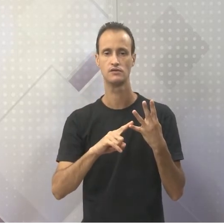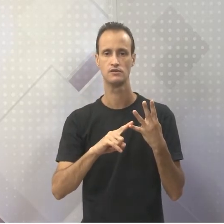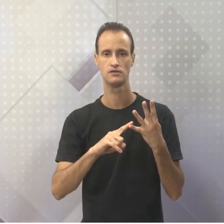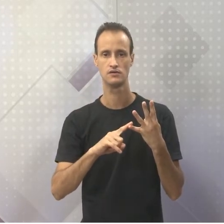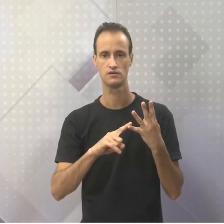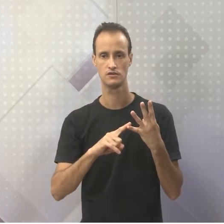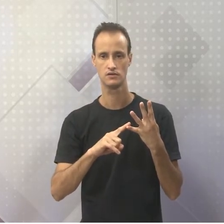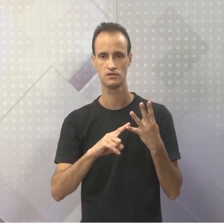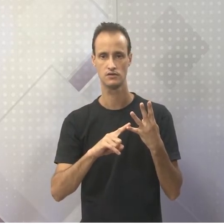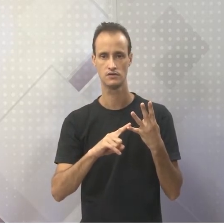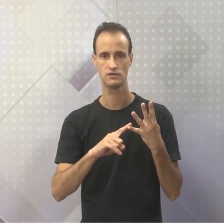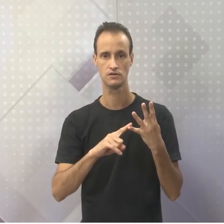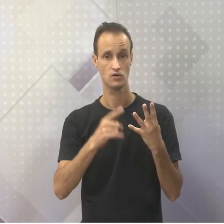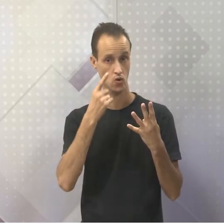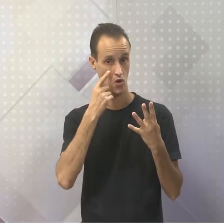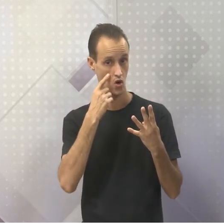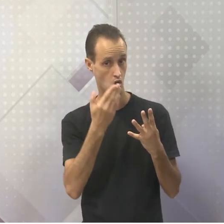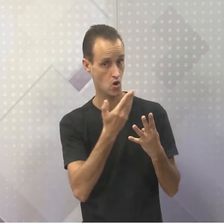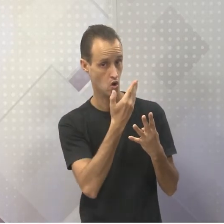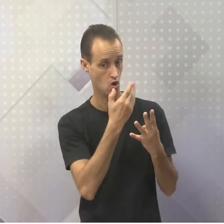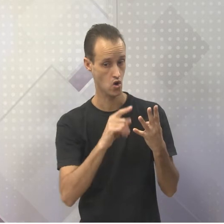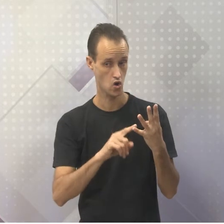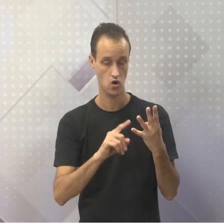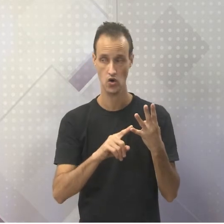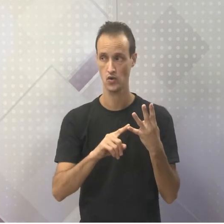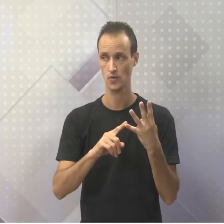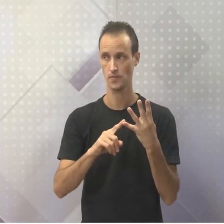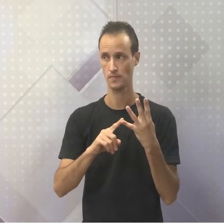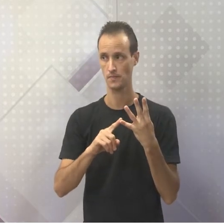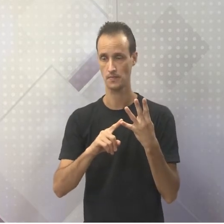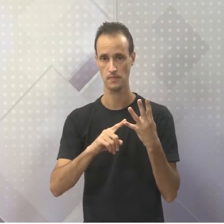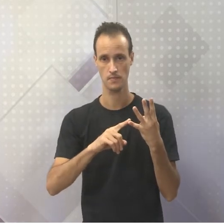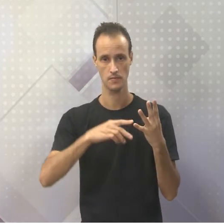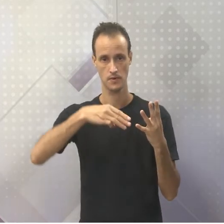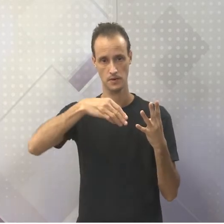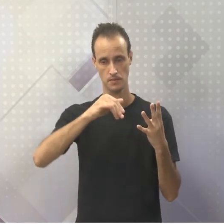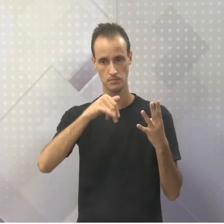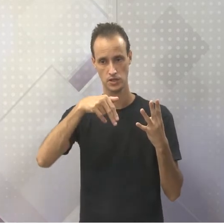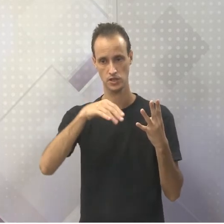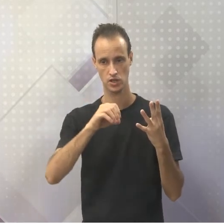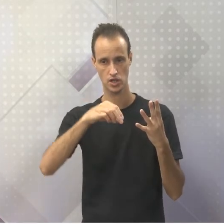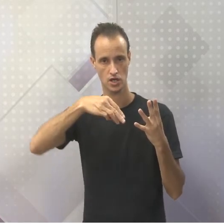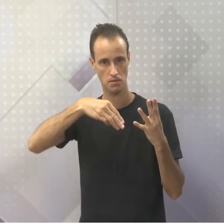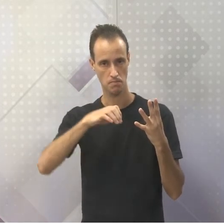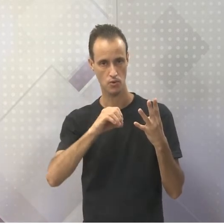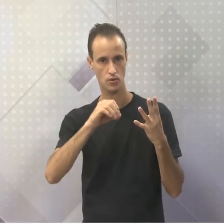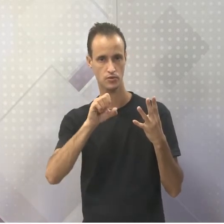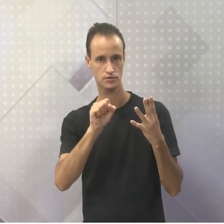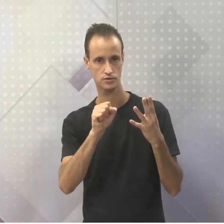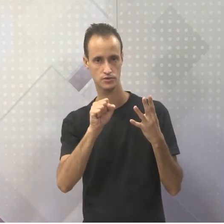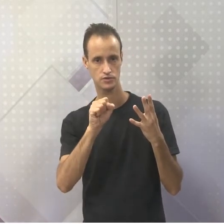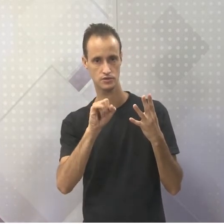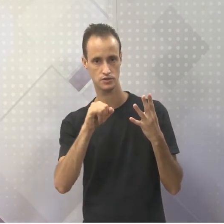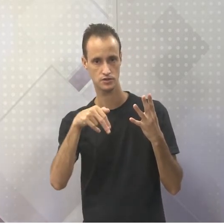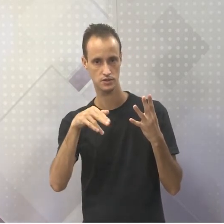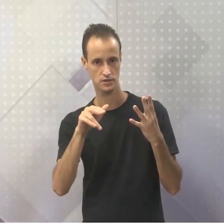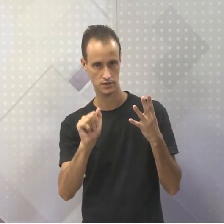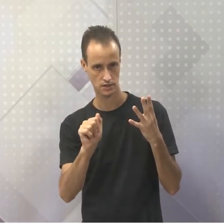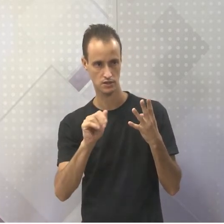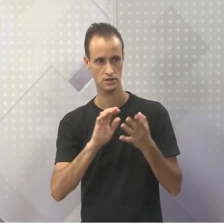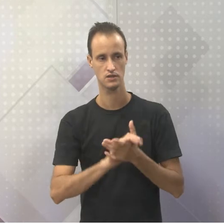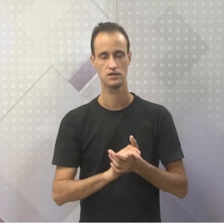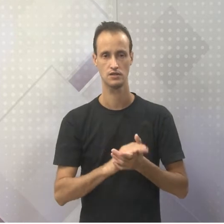e esse nome aqui vocês têm que observar, olha aqui para o slide, minemosina, é um M mudo,